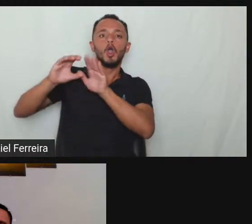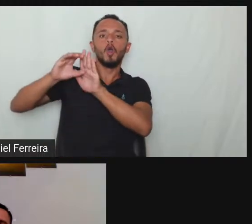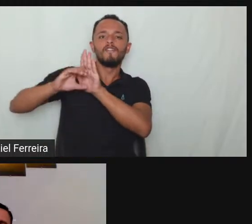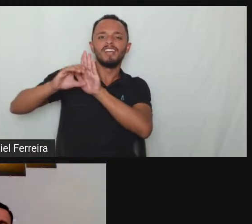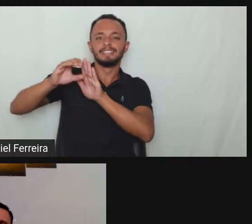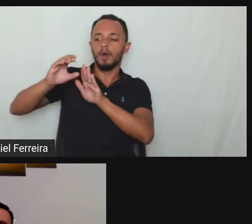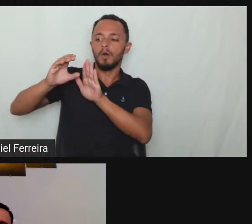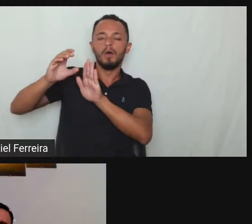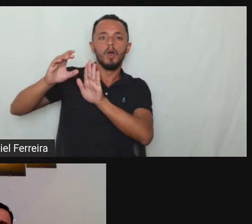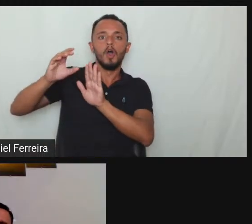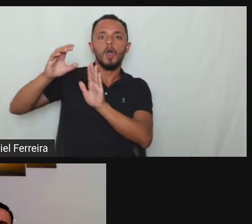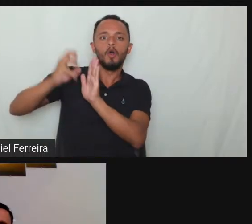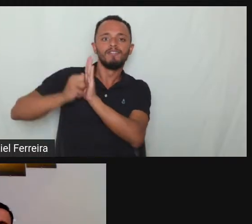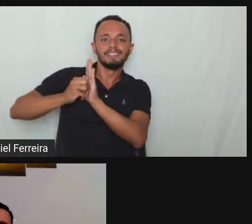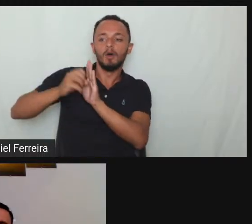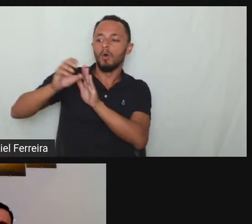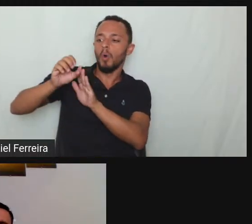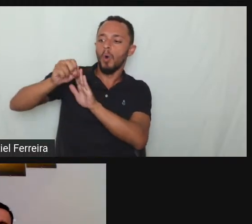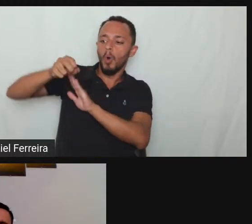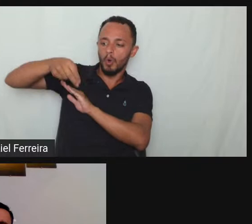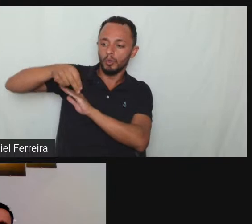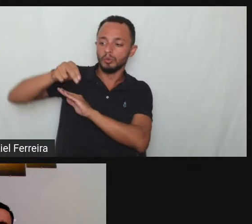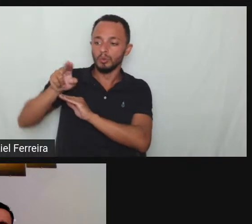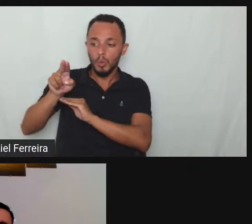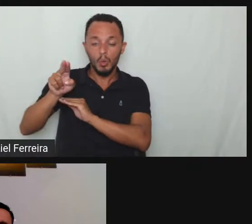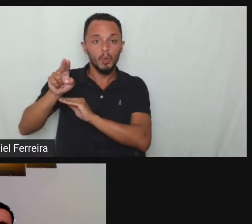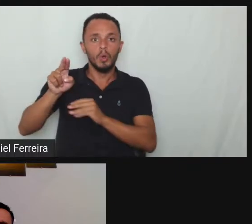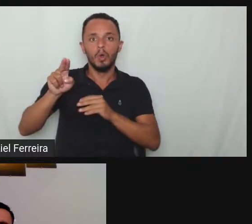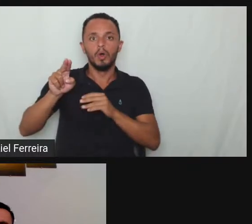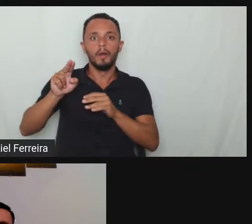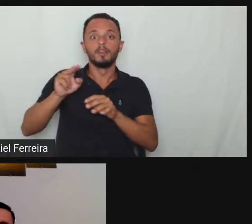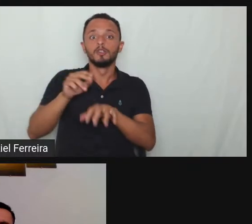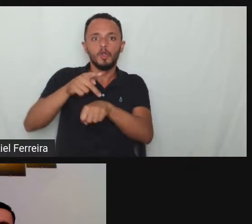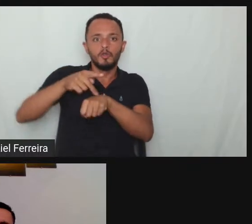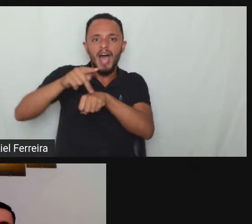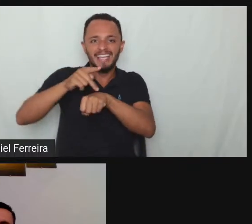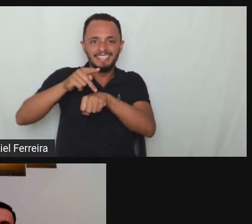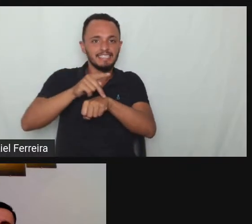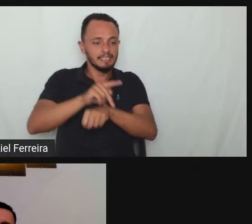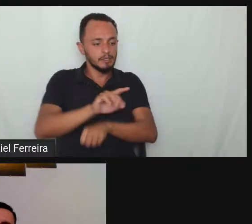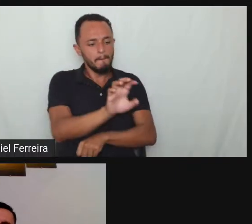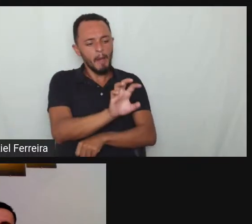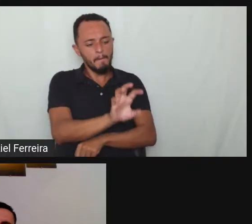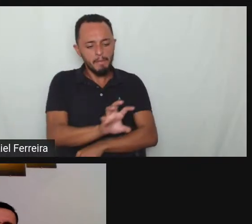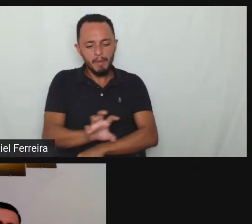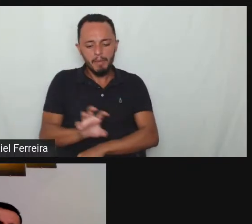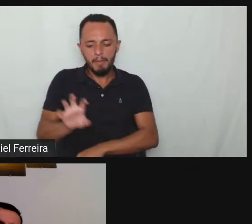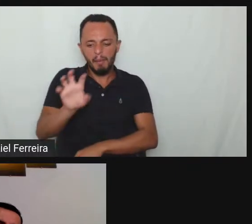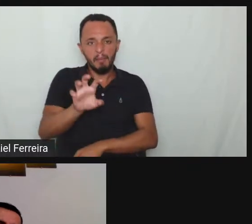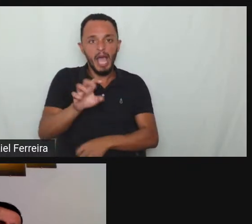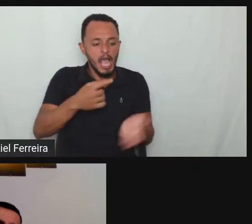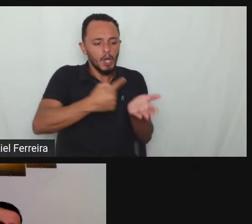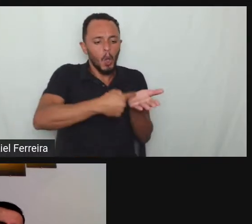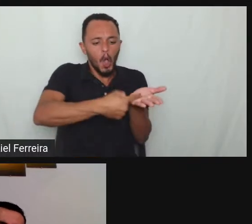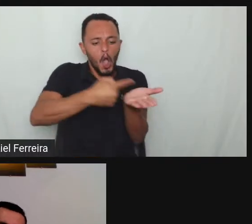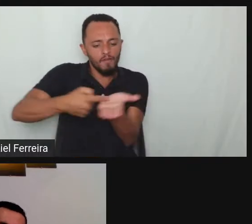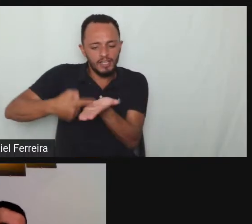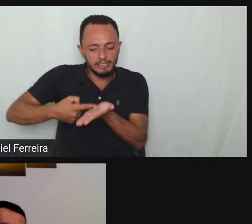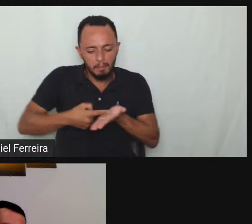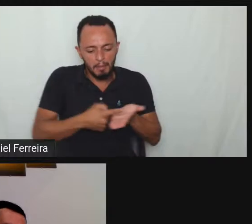próprio né da nação não precisava mas aqui é o Brasil e a gente tem que ter essas regras gente mas eu vou